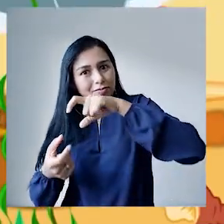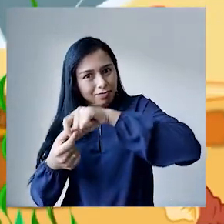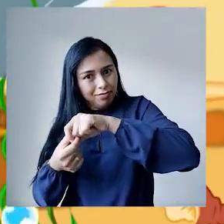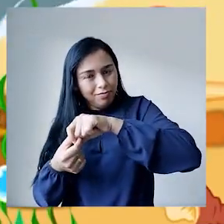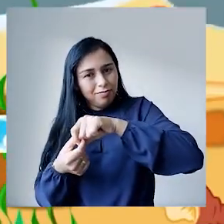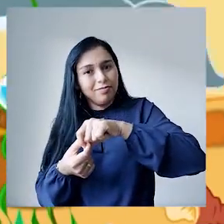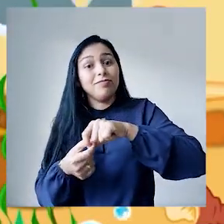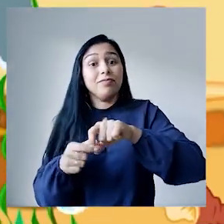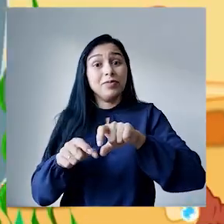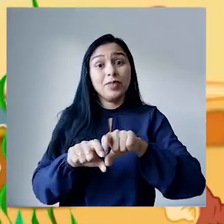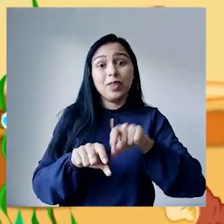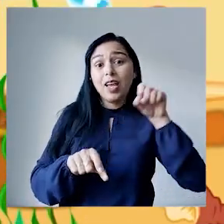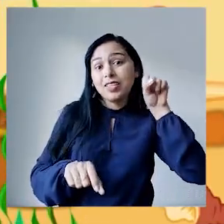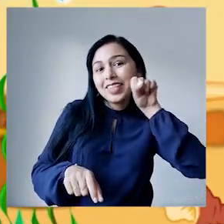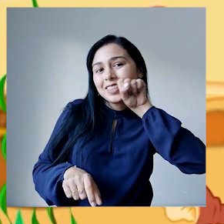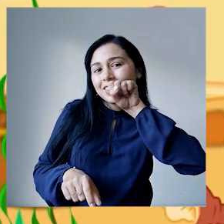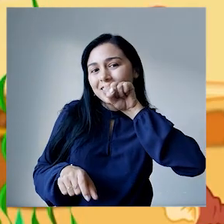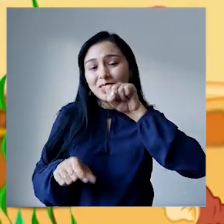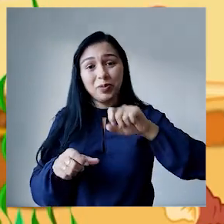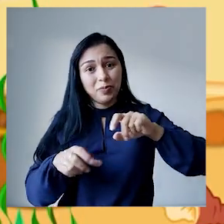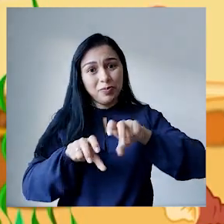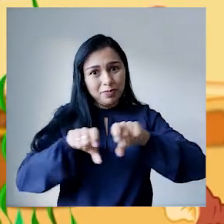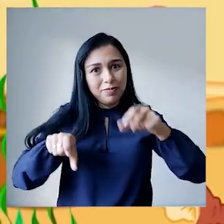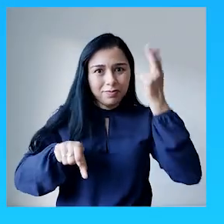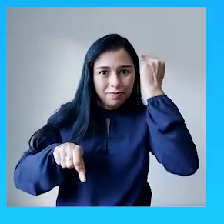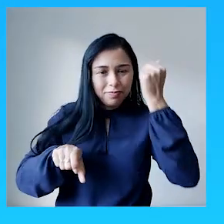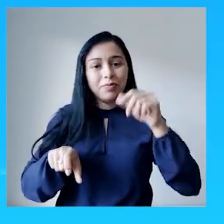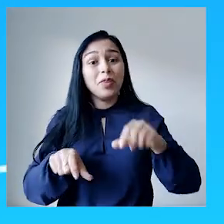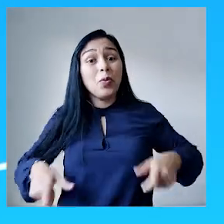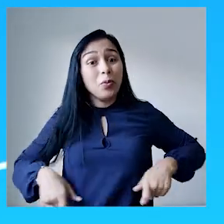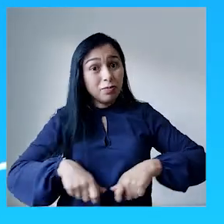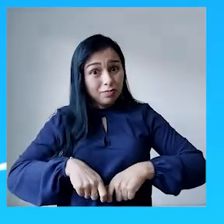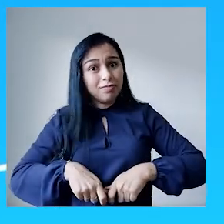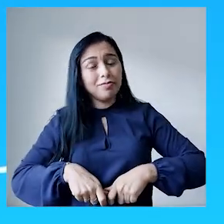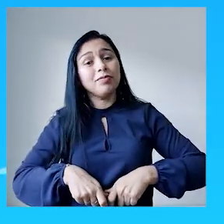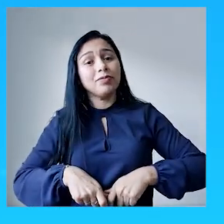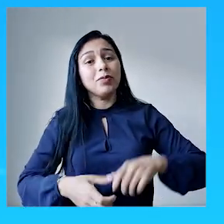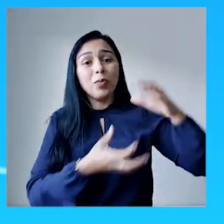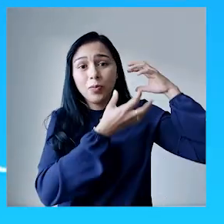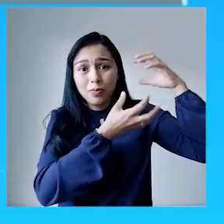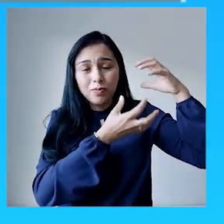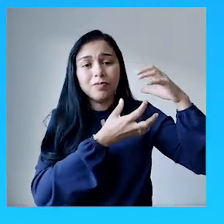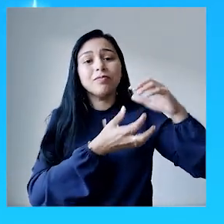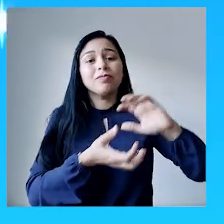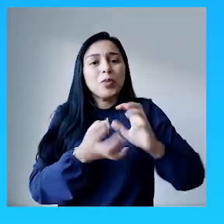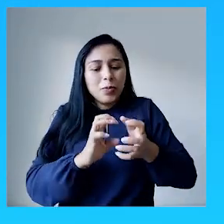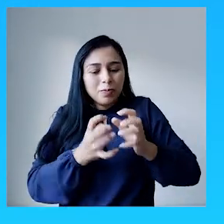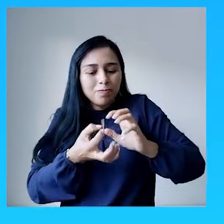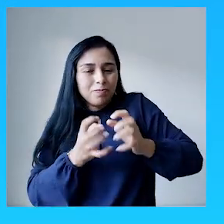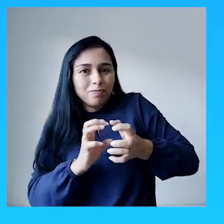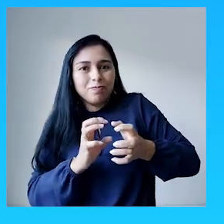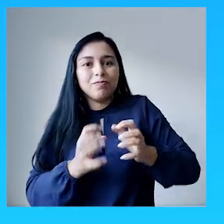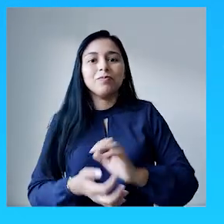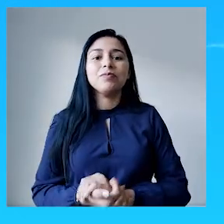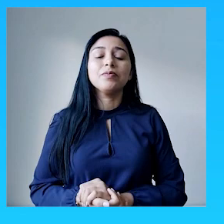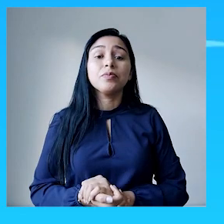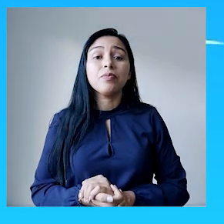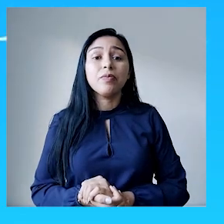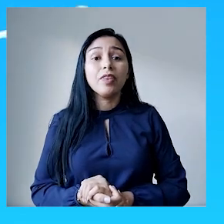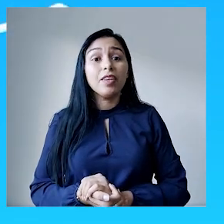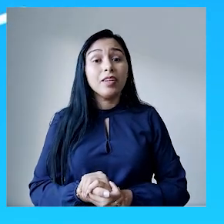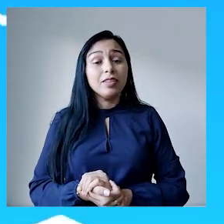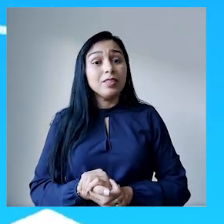cenoura, o cinto, o coco e o cubo. Com esses elementos vocês